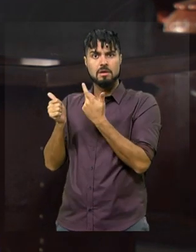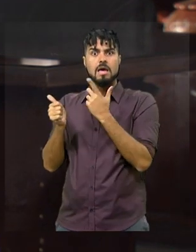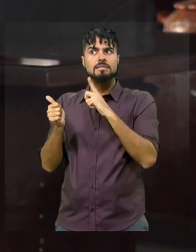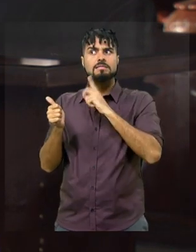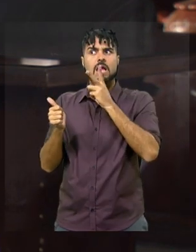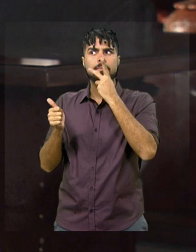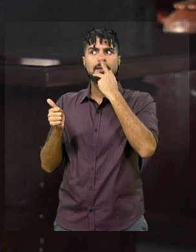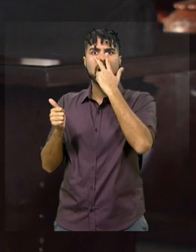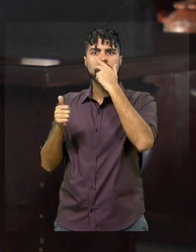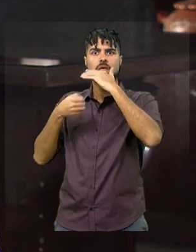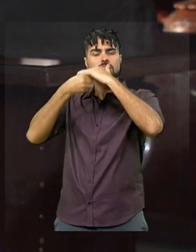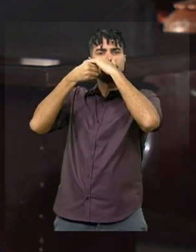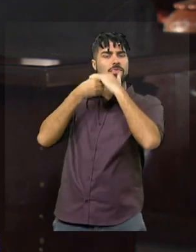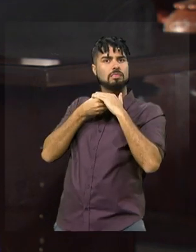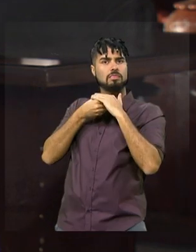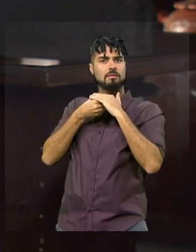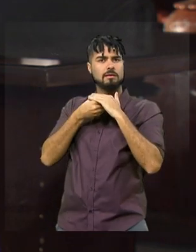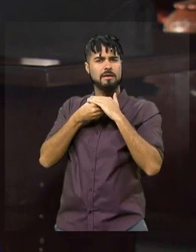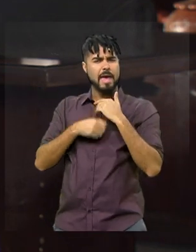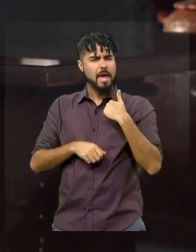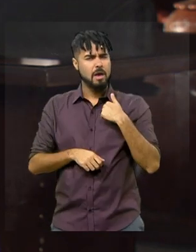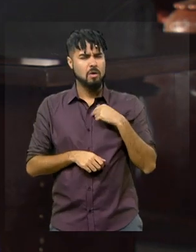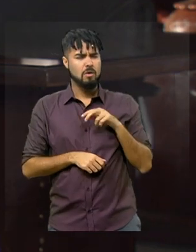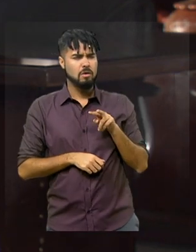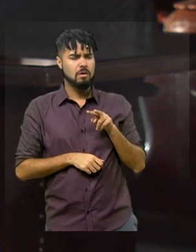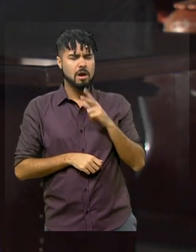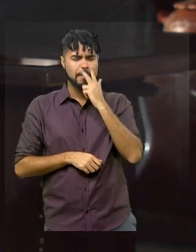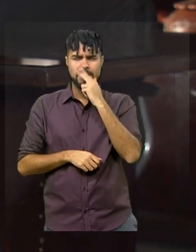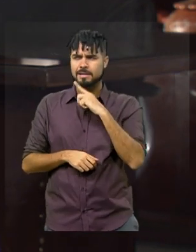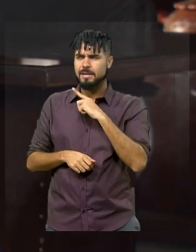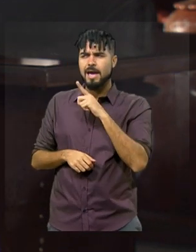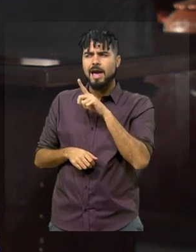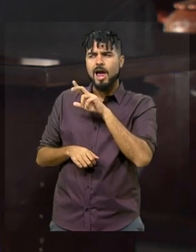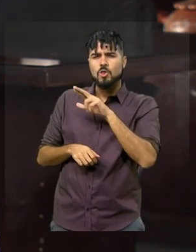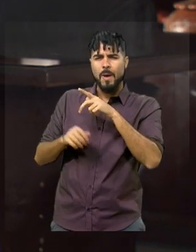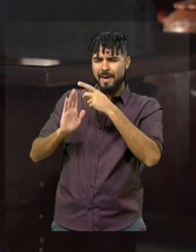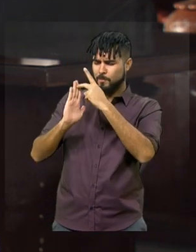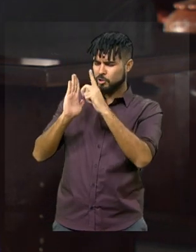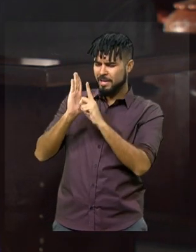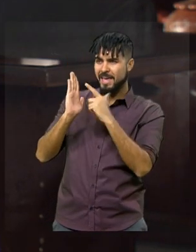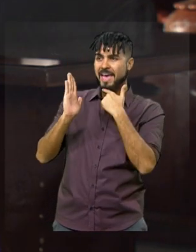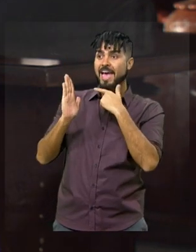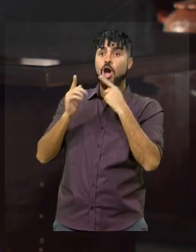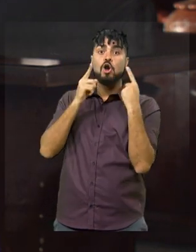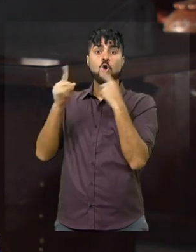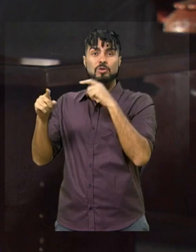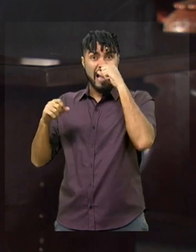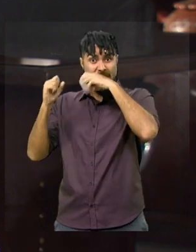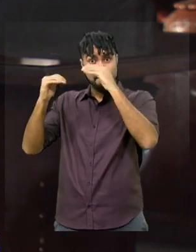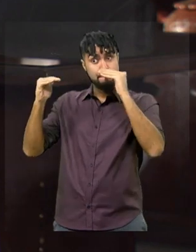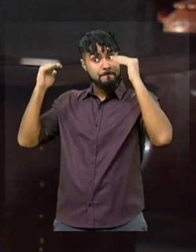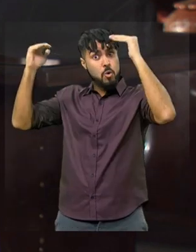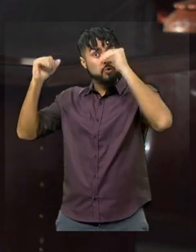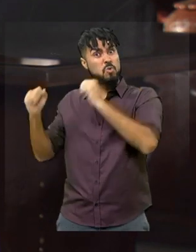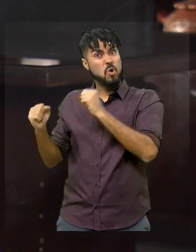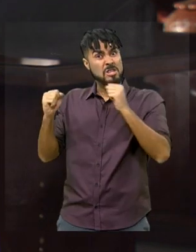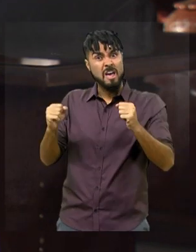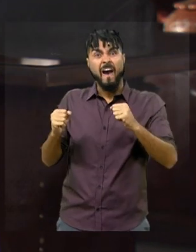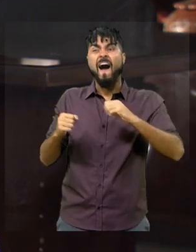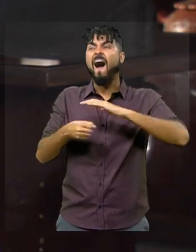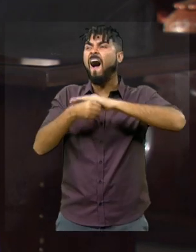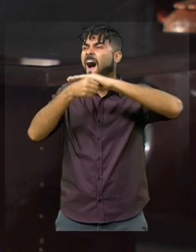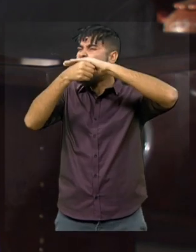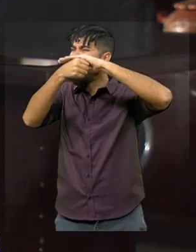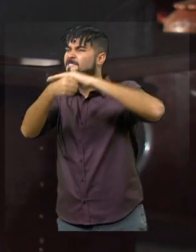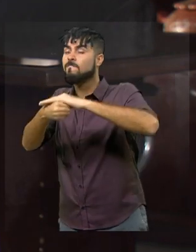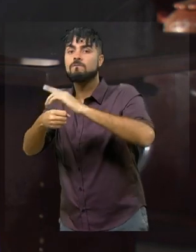Aquilo me pareceu algo como uma forma não de combate o abuso de poder, o abuso de autoridade, o